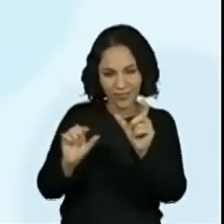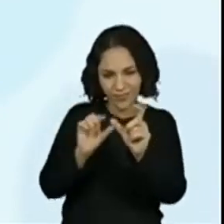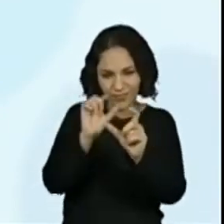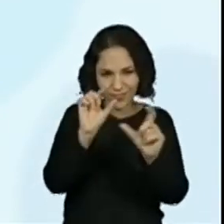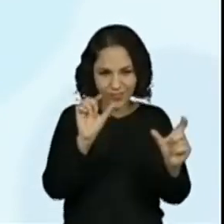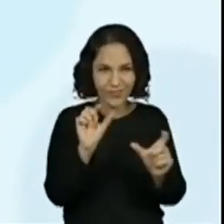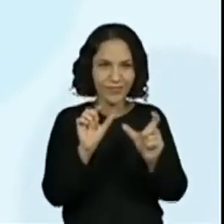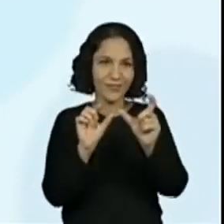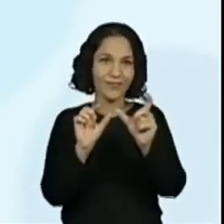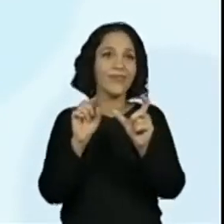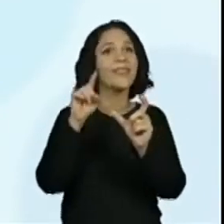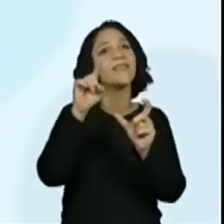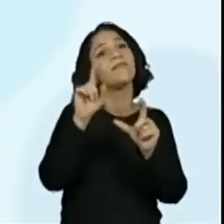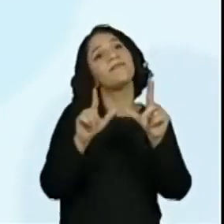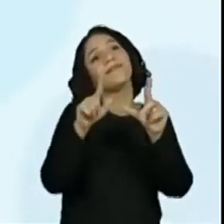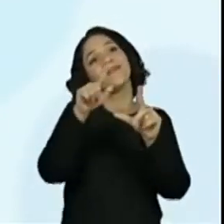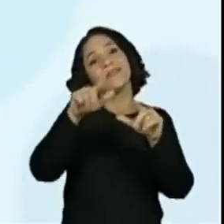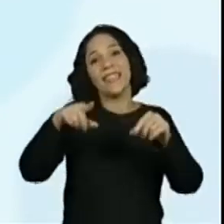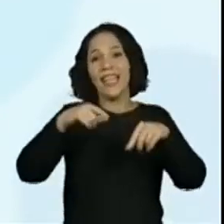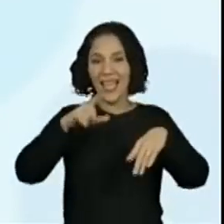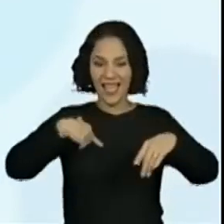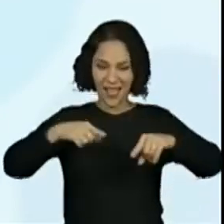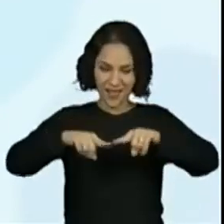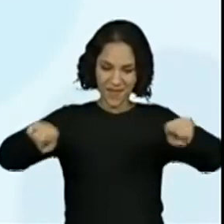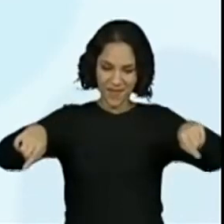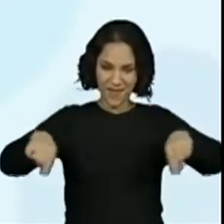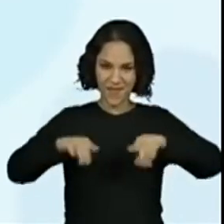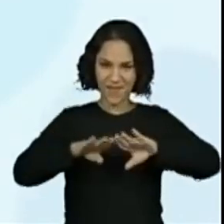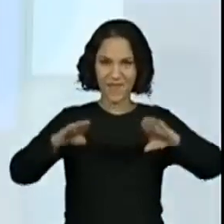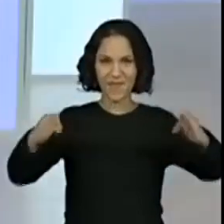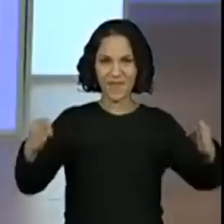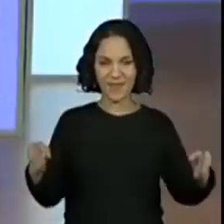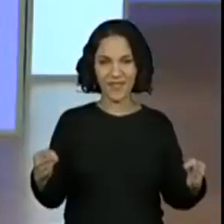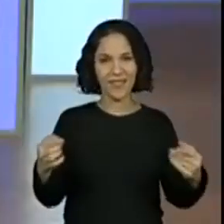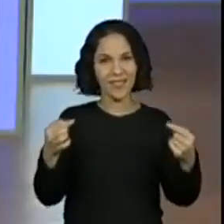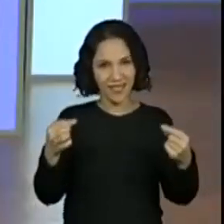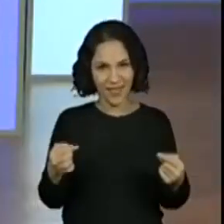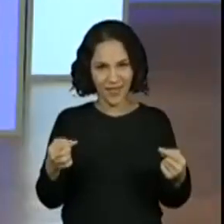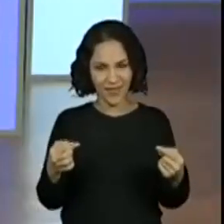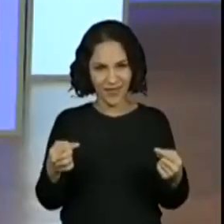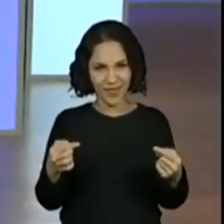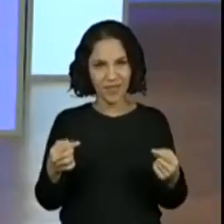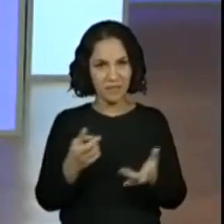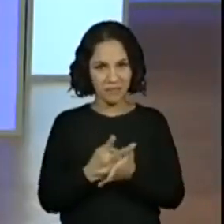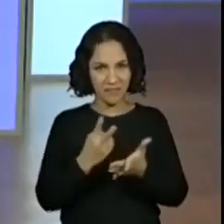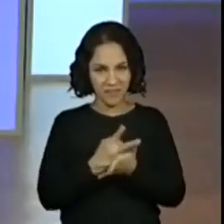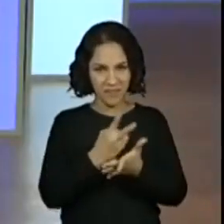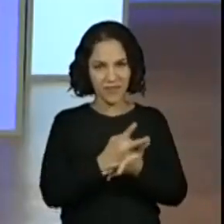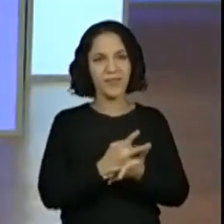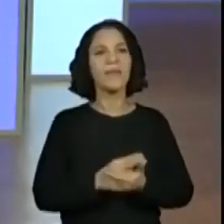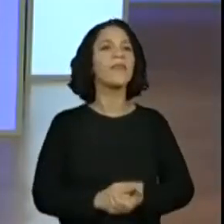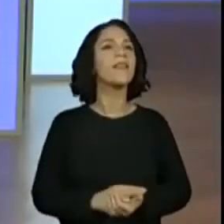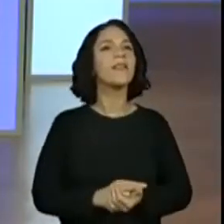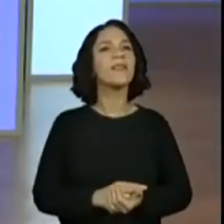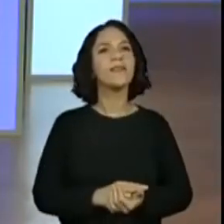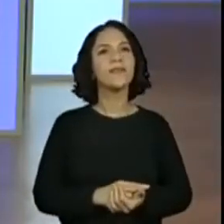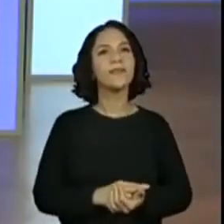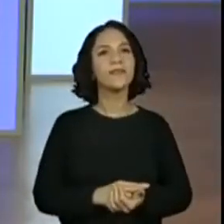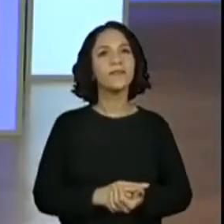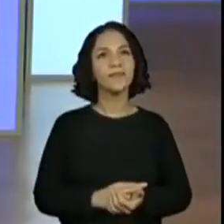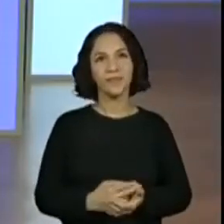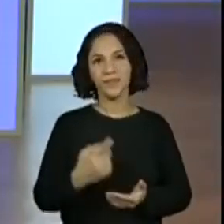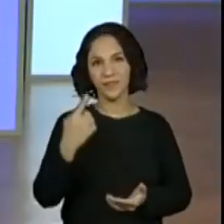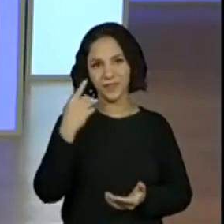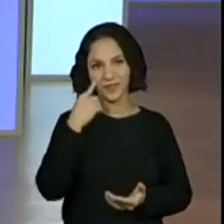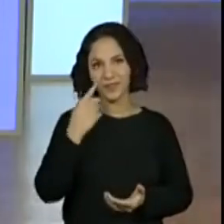Só que... E a gente coloca em cima da carteira e eles têm o desafio de escrever a palavra. Isso. Ótimo. Olha só. Eu tenho